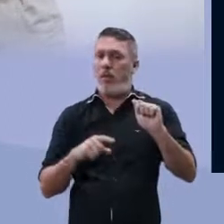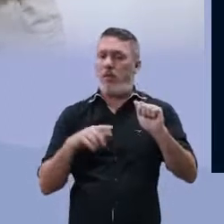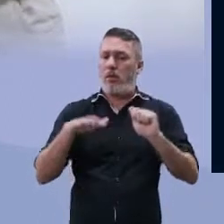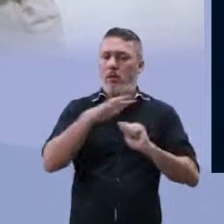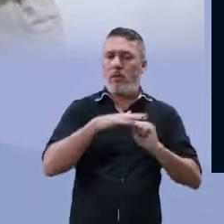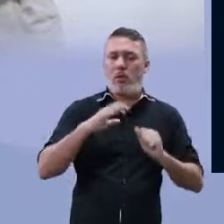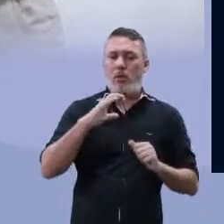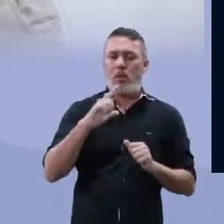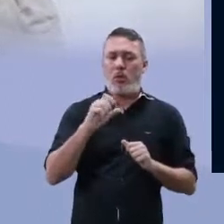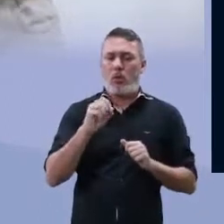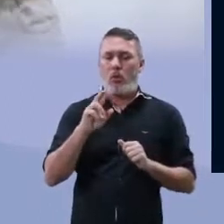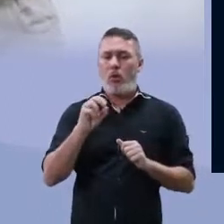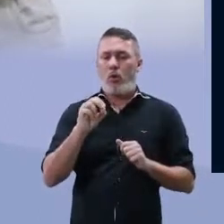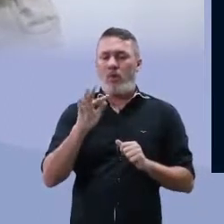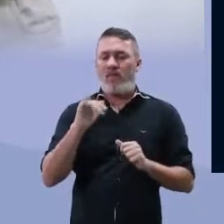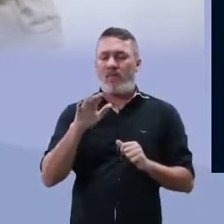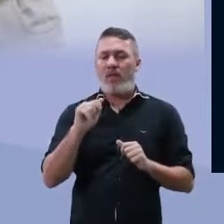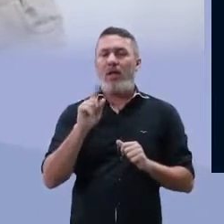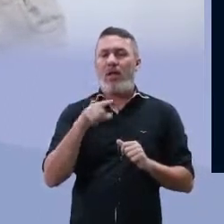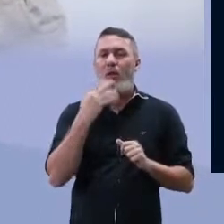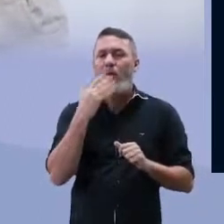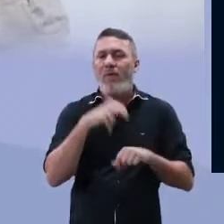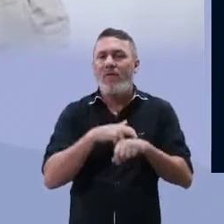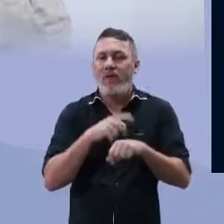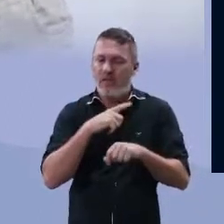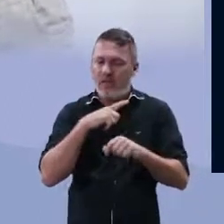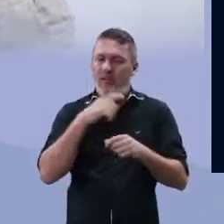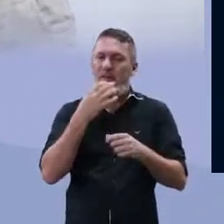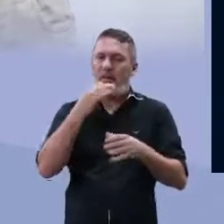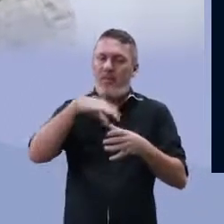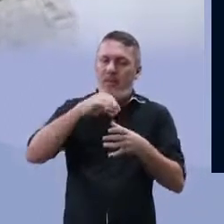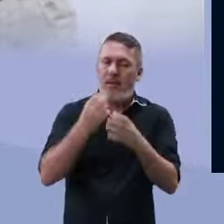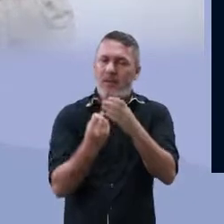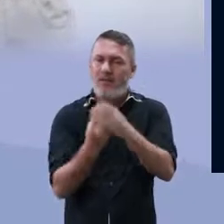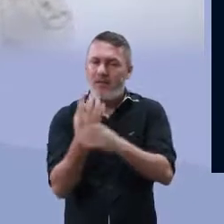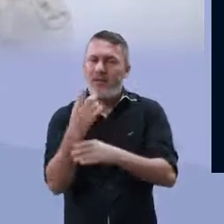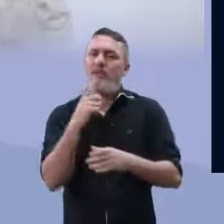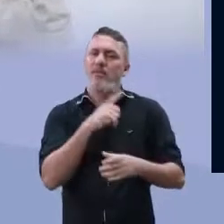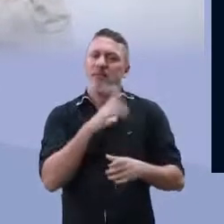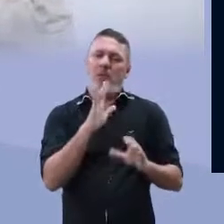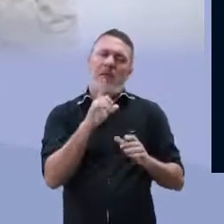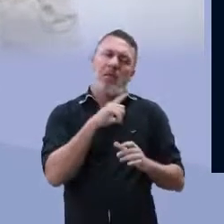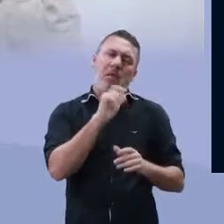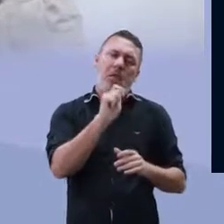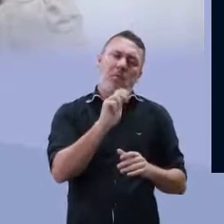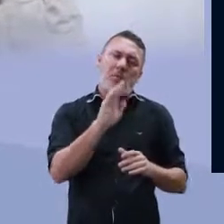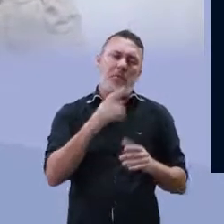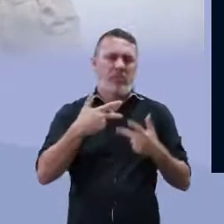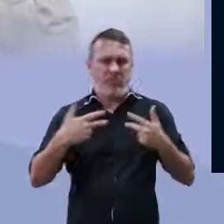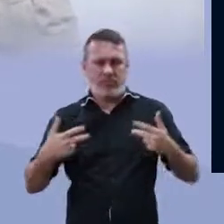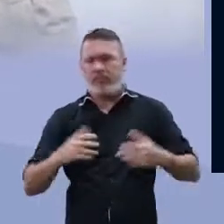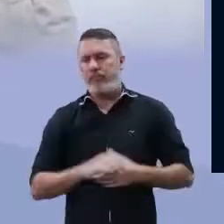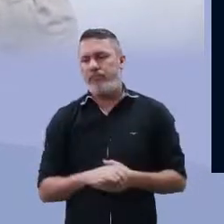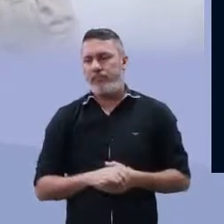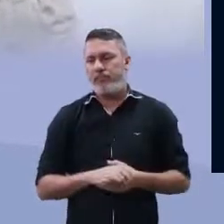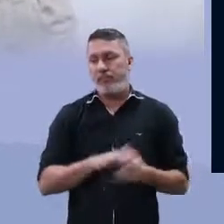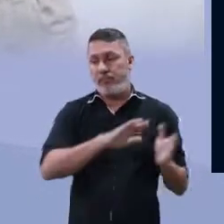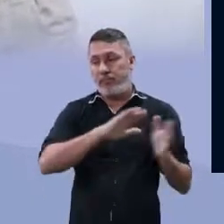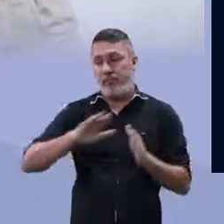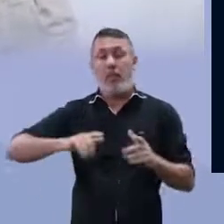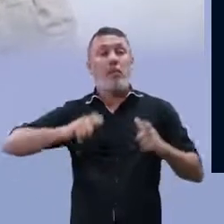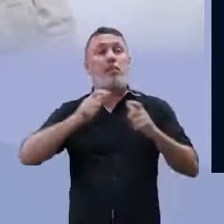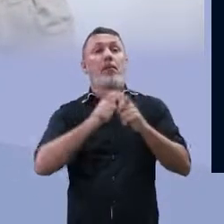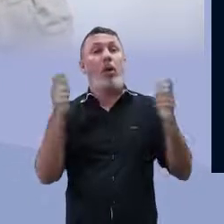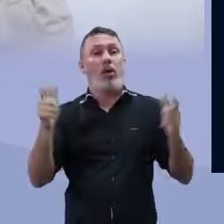vão apresentar a clorofila A. Só que elas podem ter clorofilas acessórias também, como clorofila B, C, D,